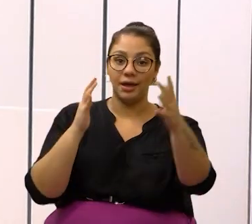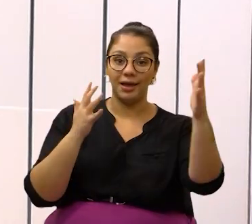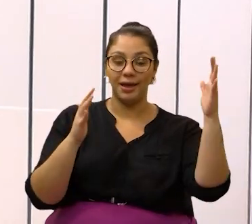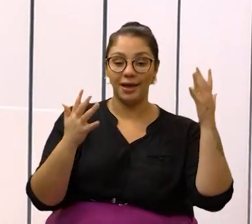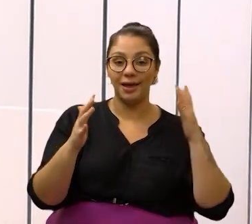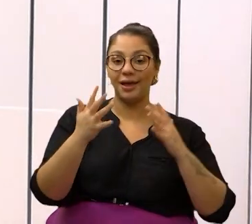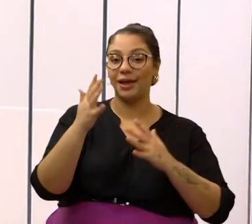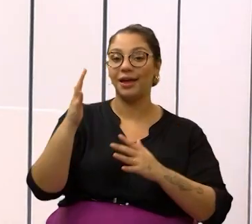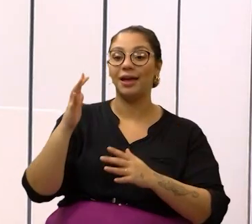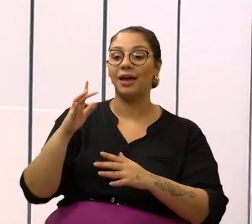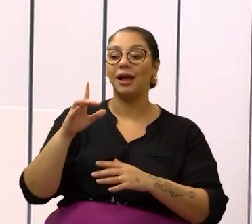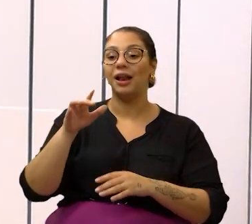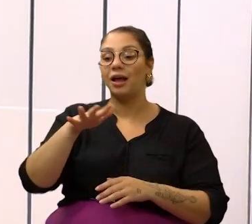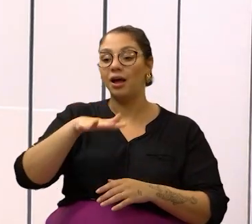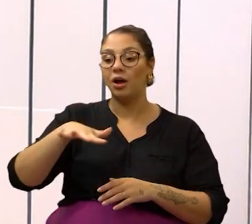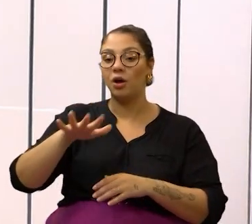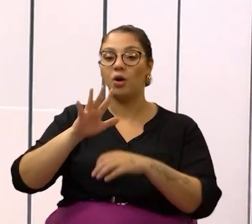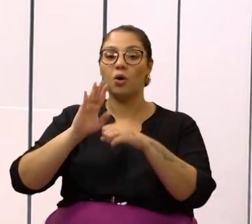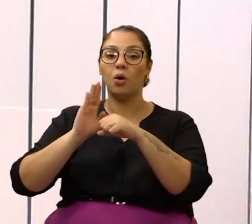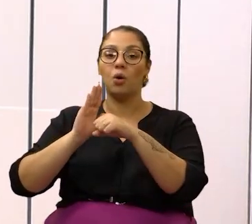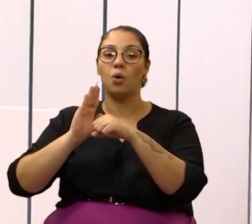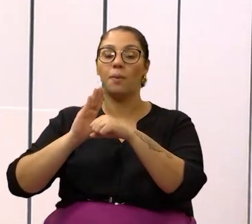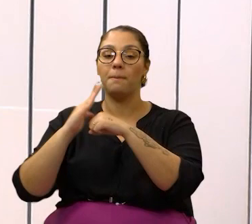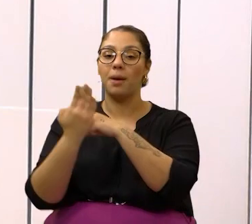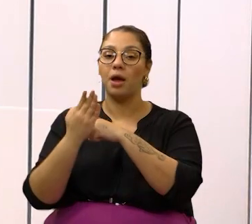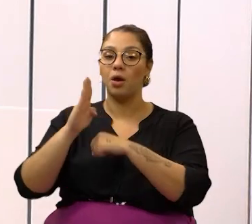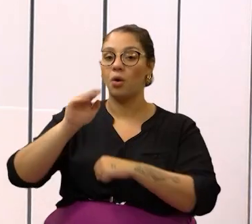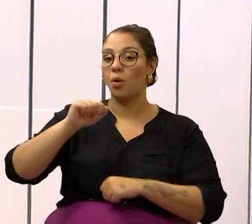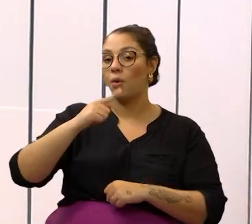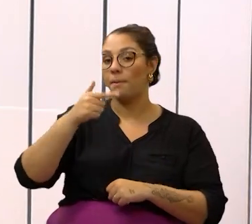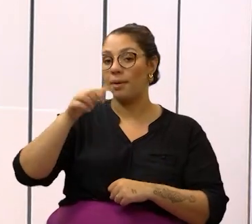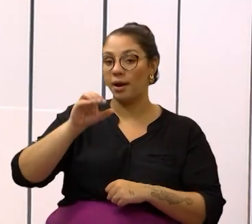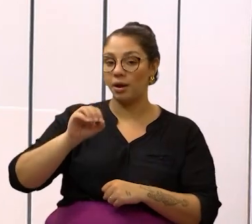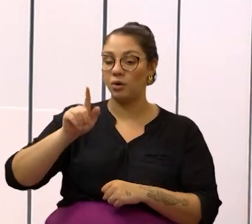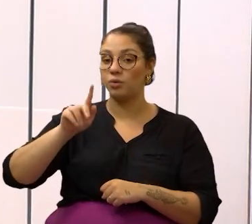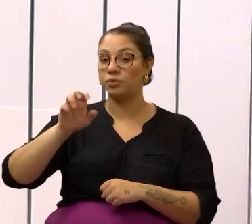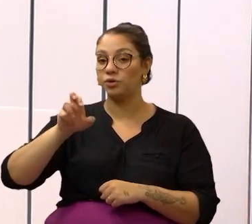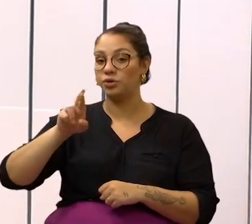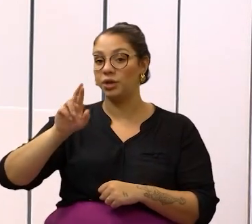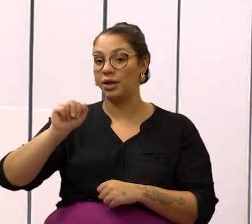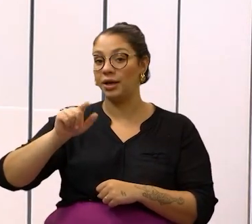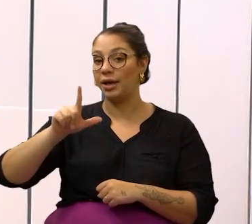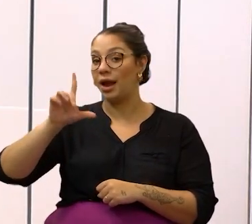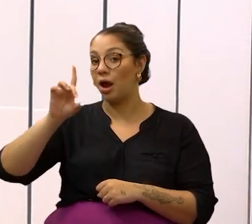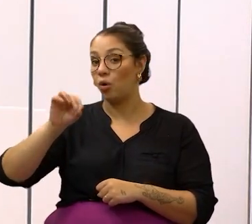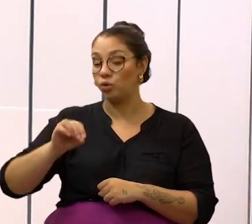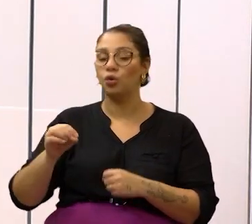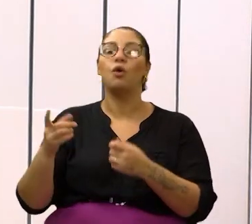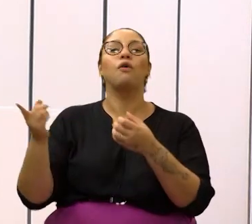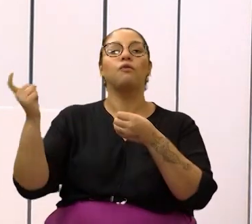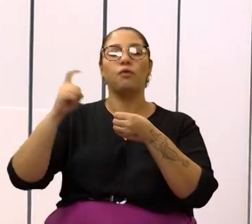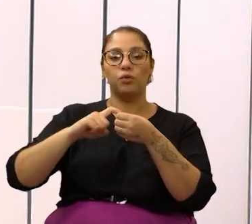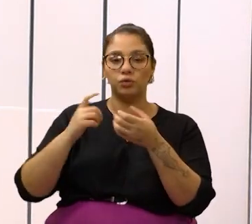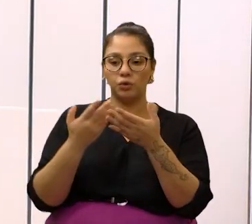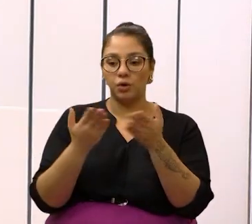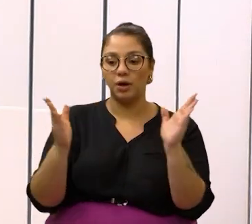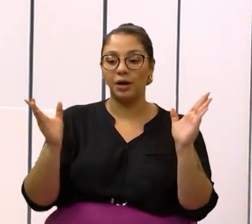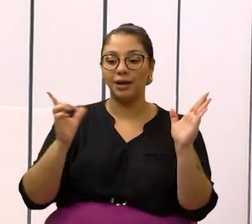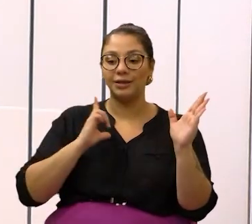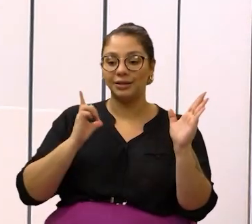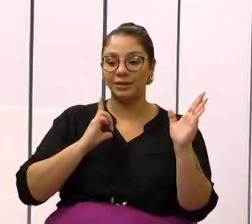cidade universitária, no distrito de Ibarão Geraldo, foi reaberto hoje. Foram extraídas 30